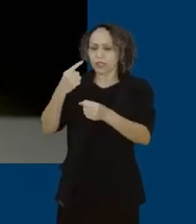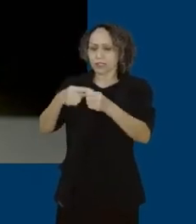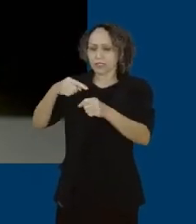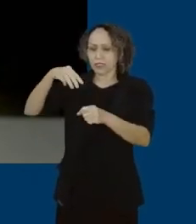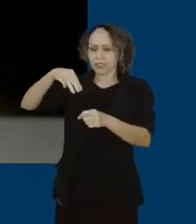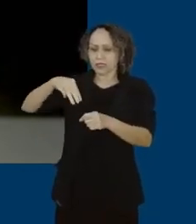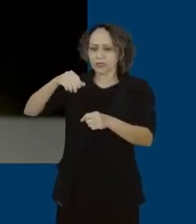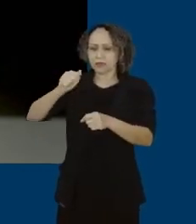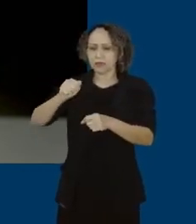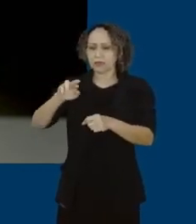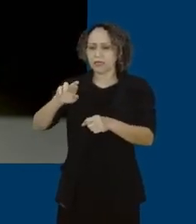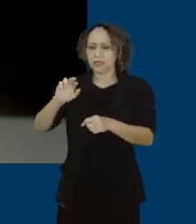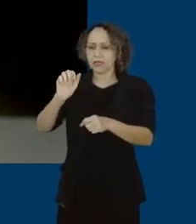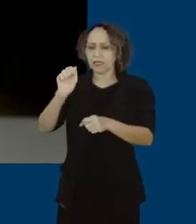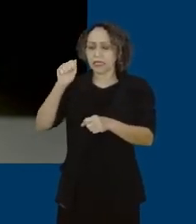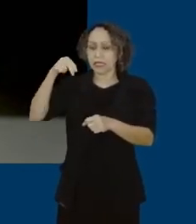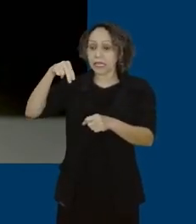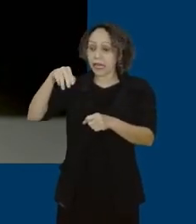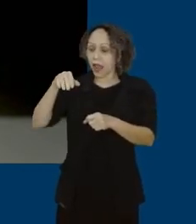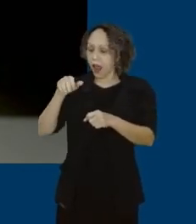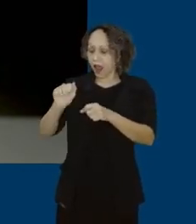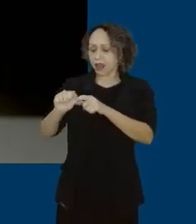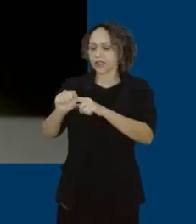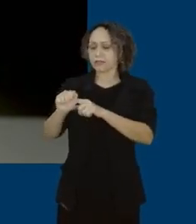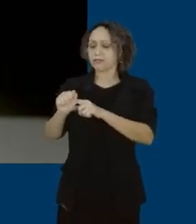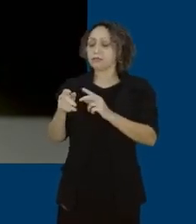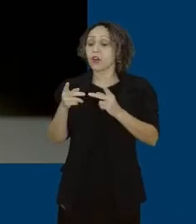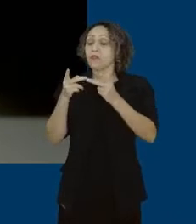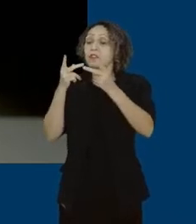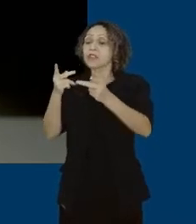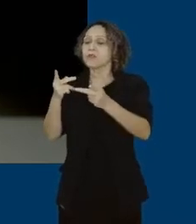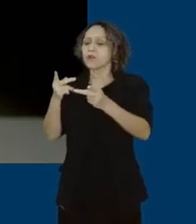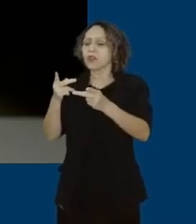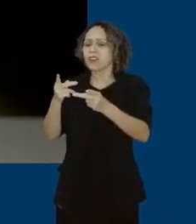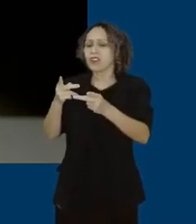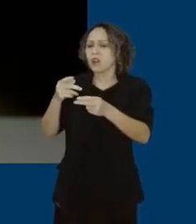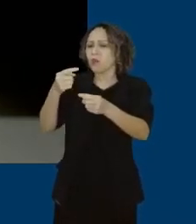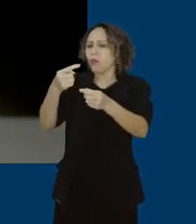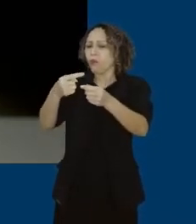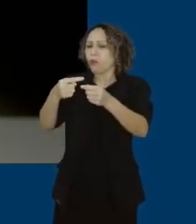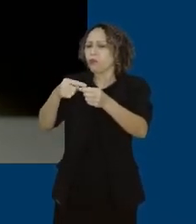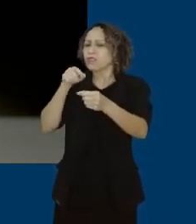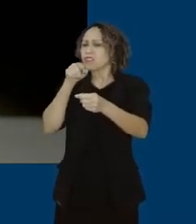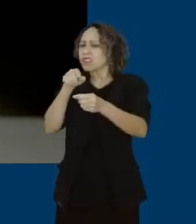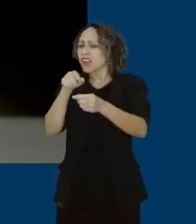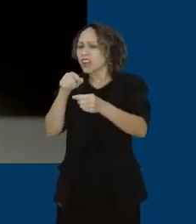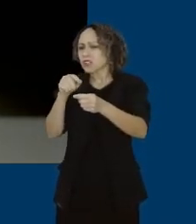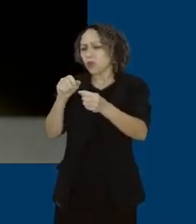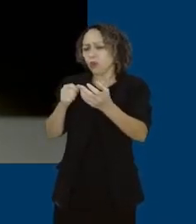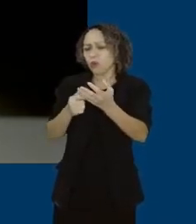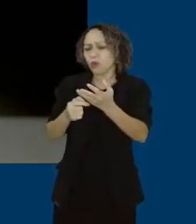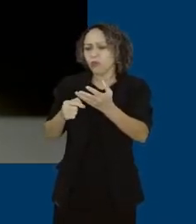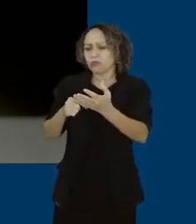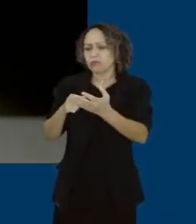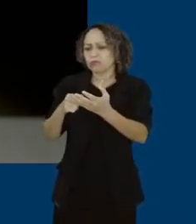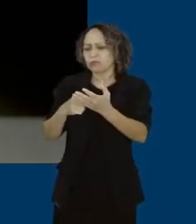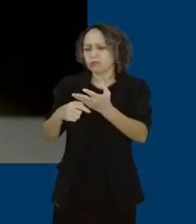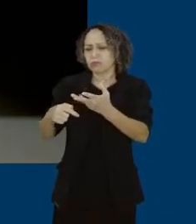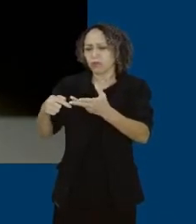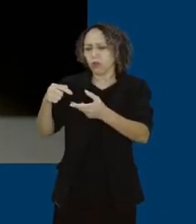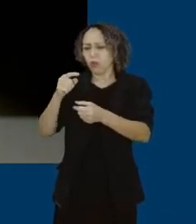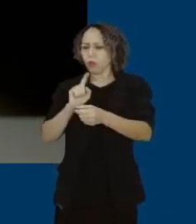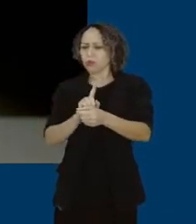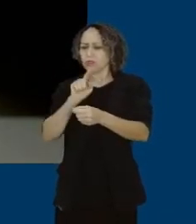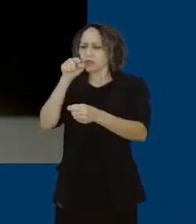uma visita a um dos distritos que foi soterrado pela lama, Paracatu de Baixo, e